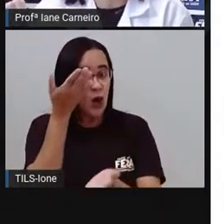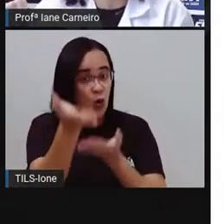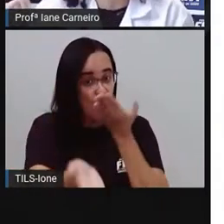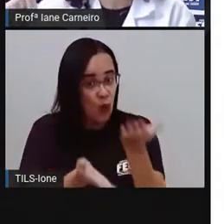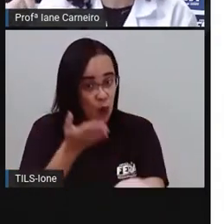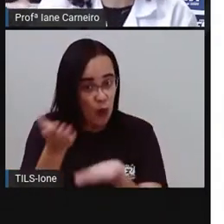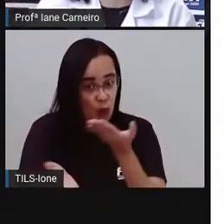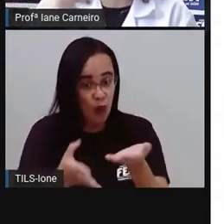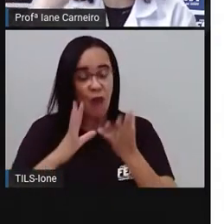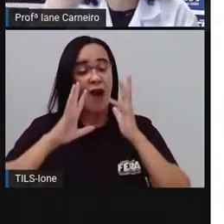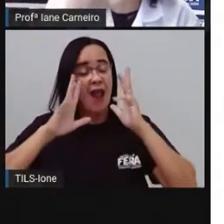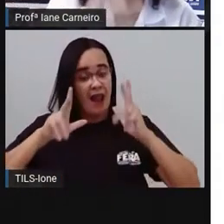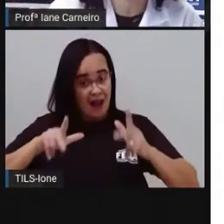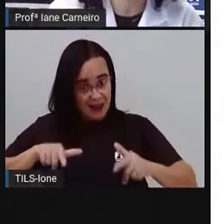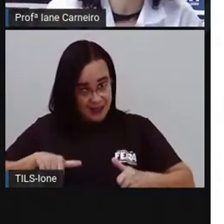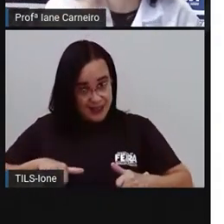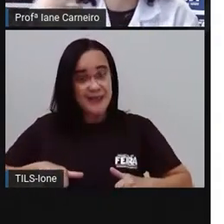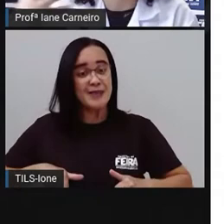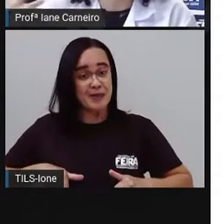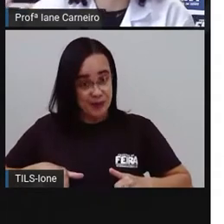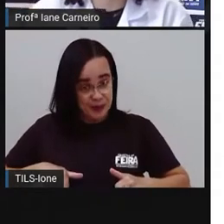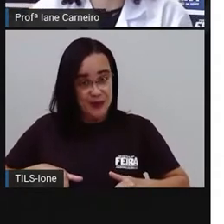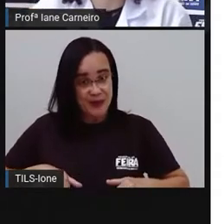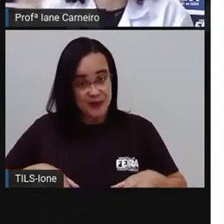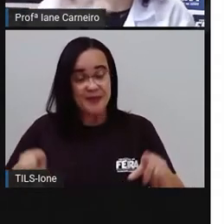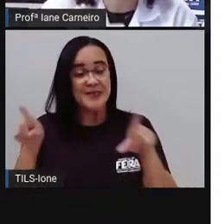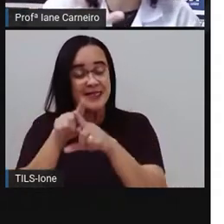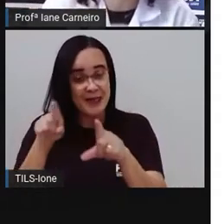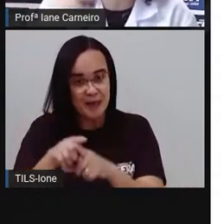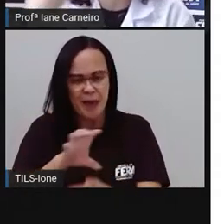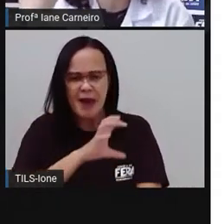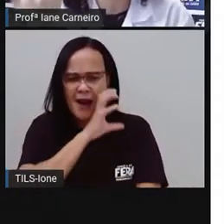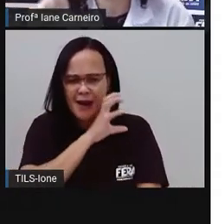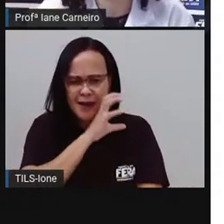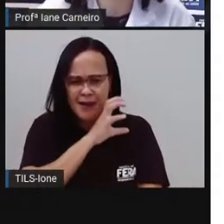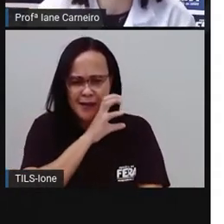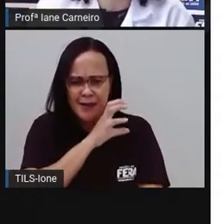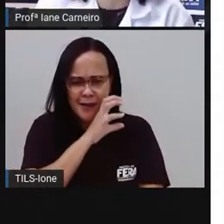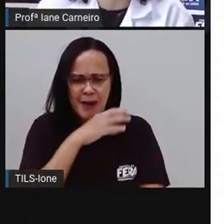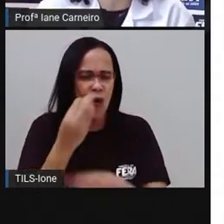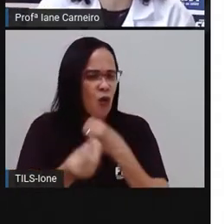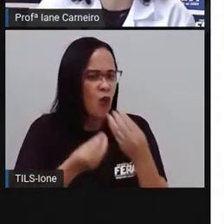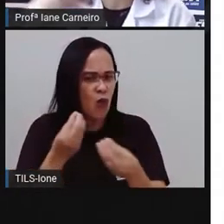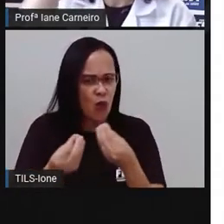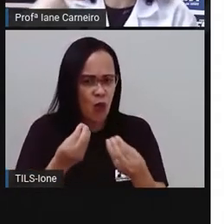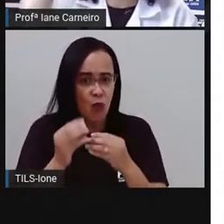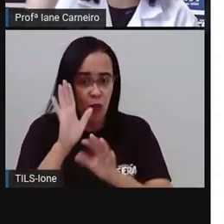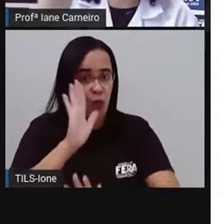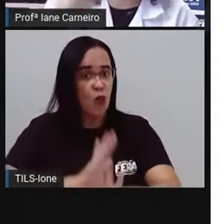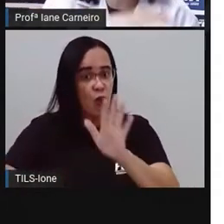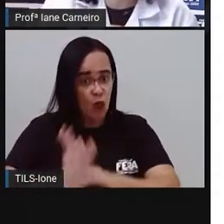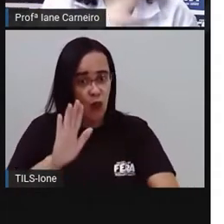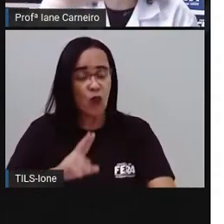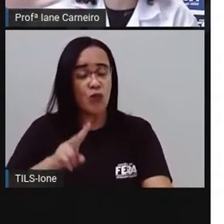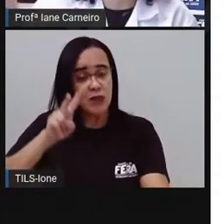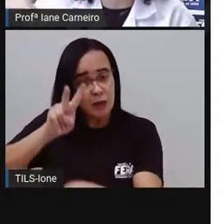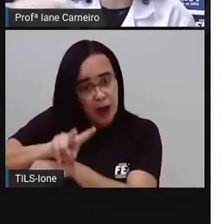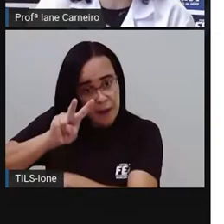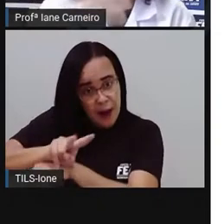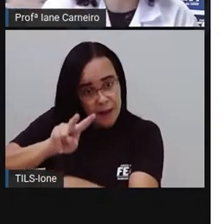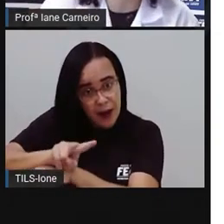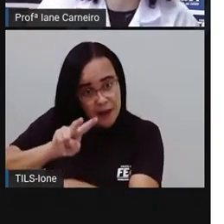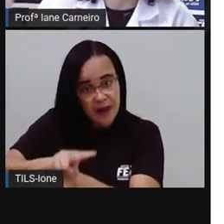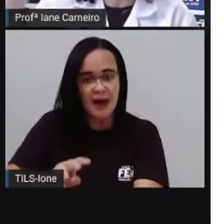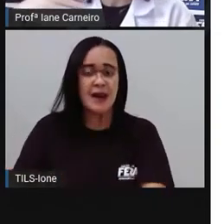passeio, Que cuide dos animais que moram naquelas casas, pra que não deixe os animais abandonados, né? Que não haja mato,